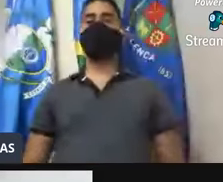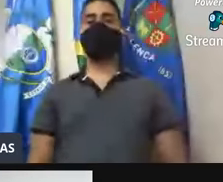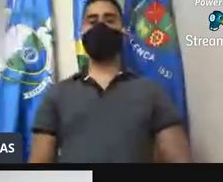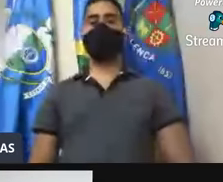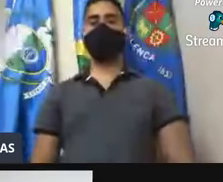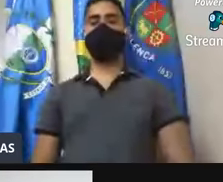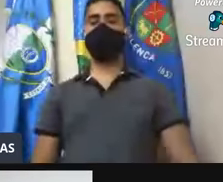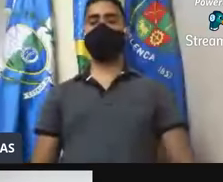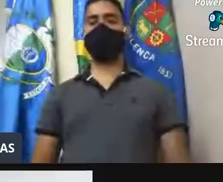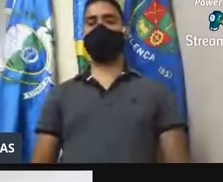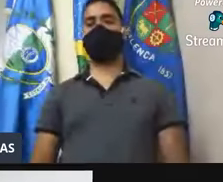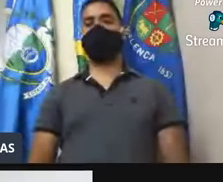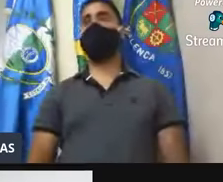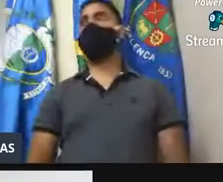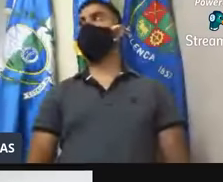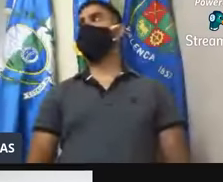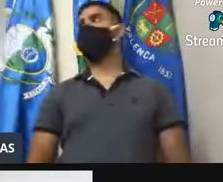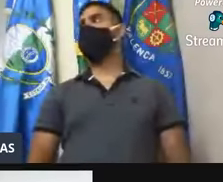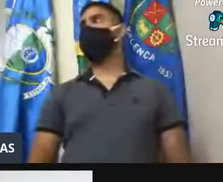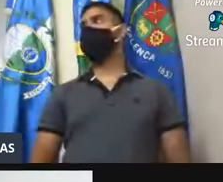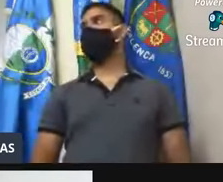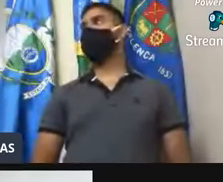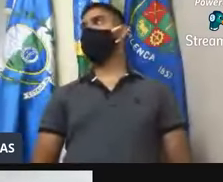Próximo vereador, Marquinhos Saúde.